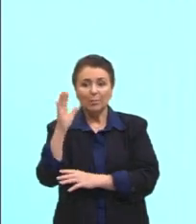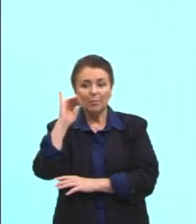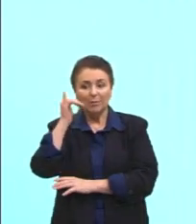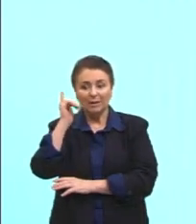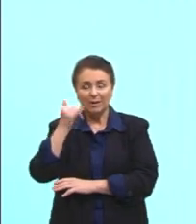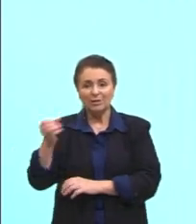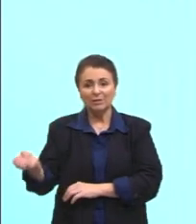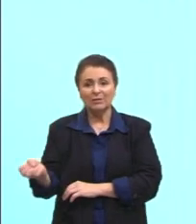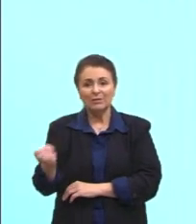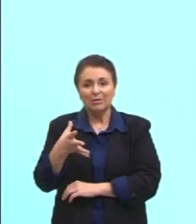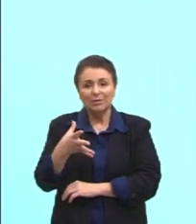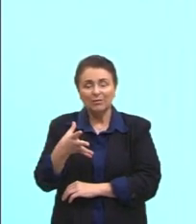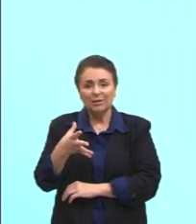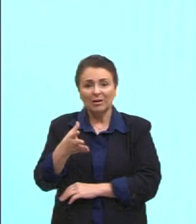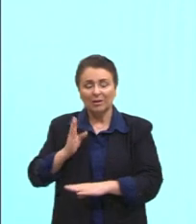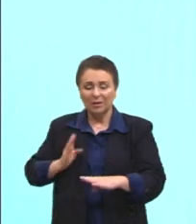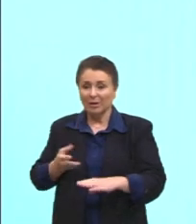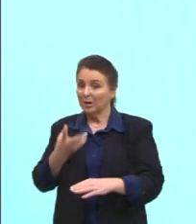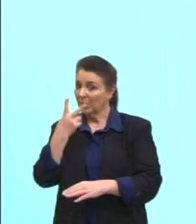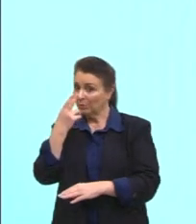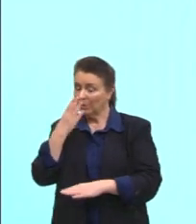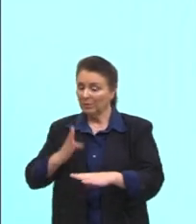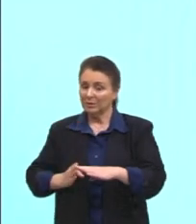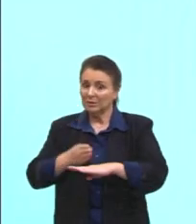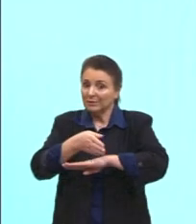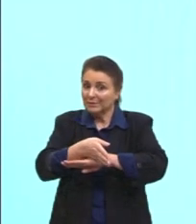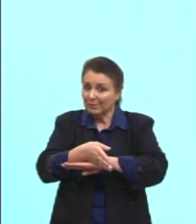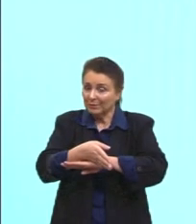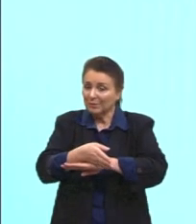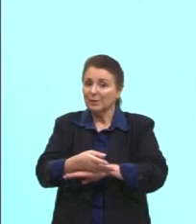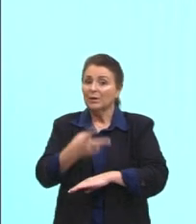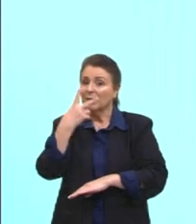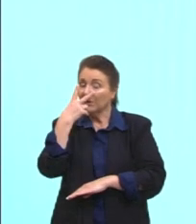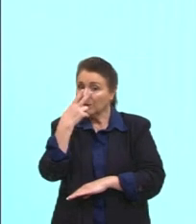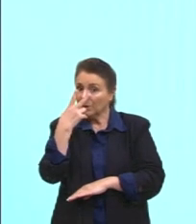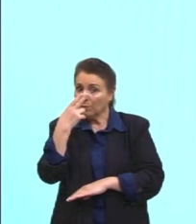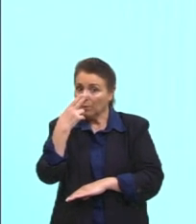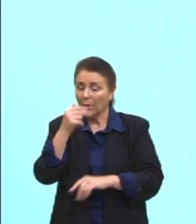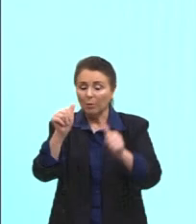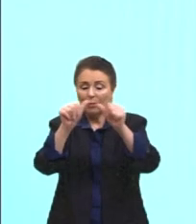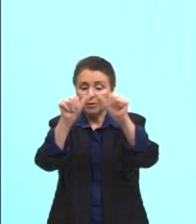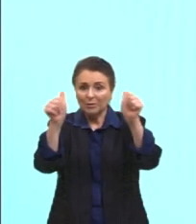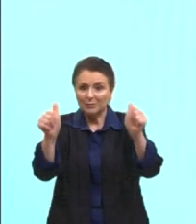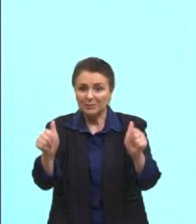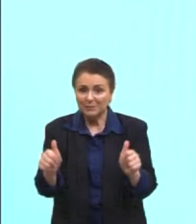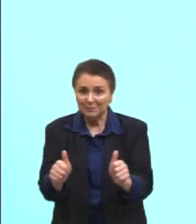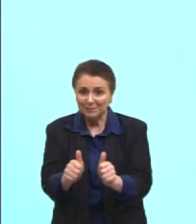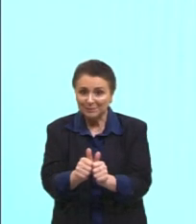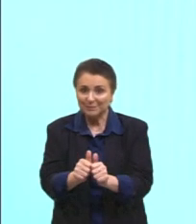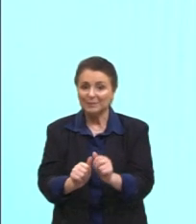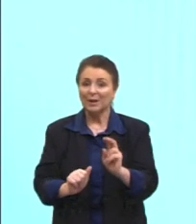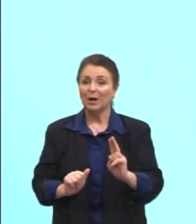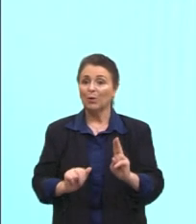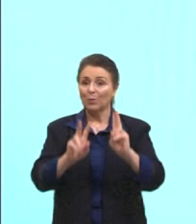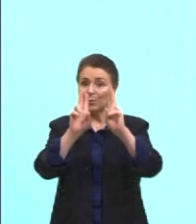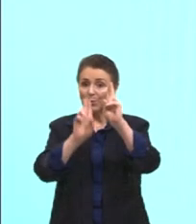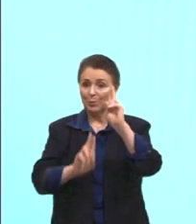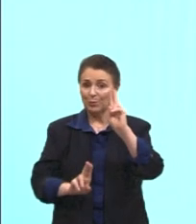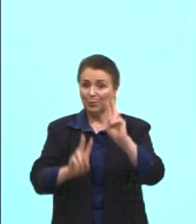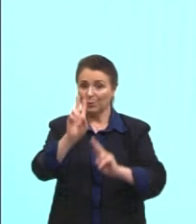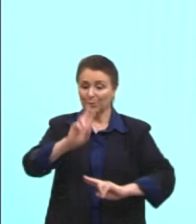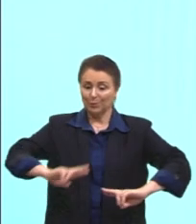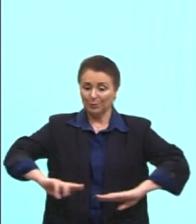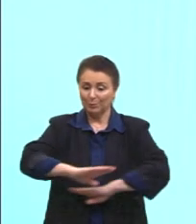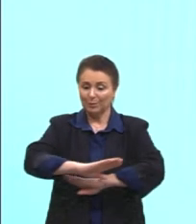Assim como a intervenção, assim como a intervenção nas imagens, a intervenção urbana. Falei,